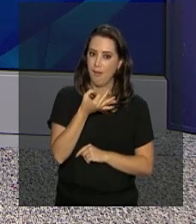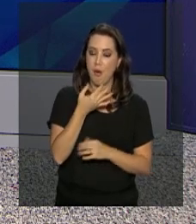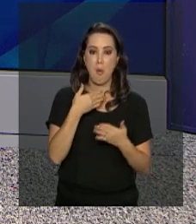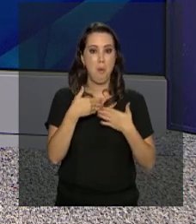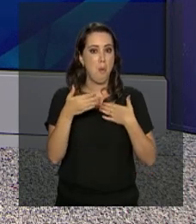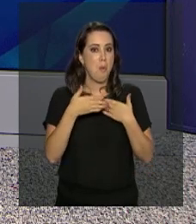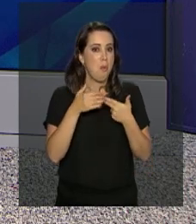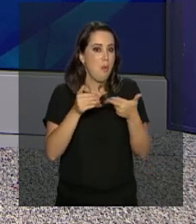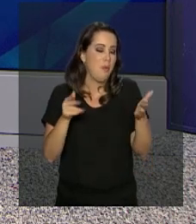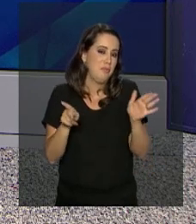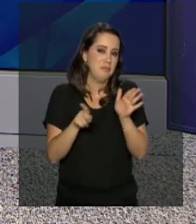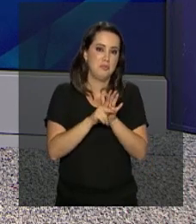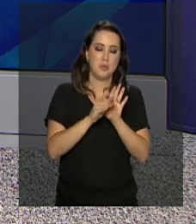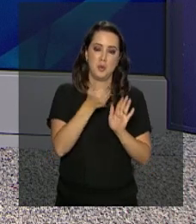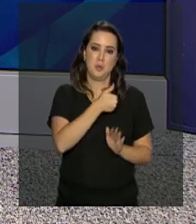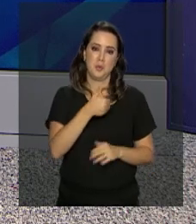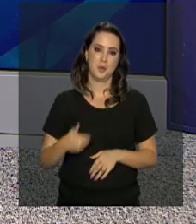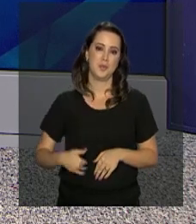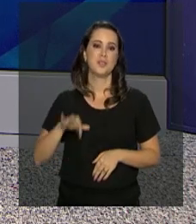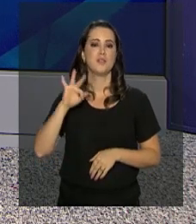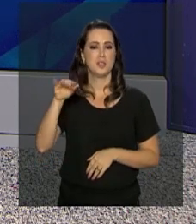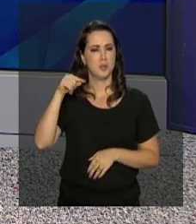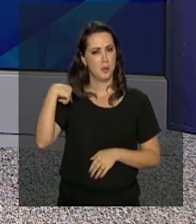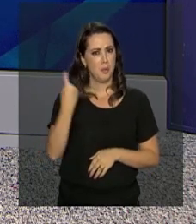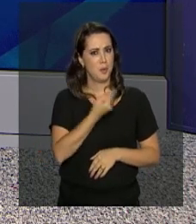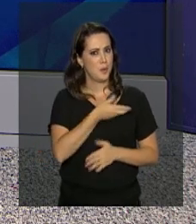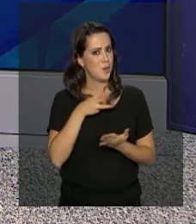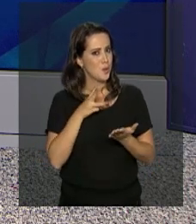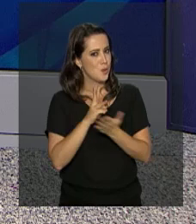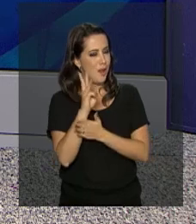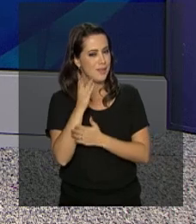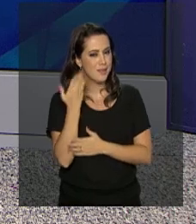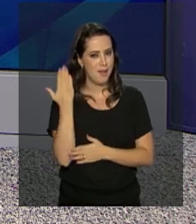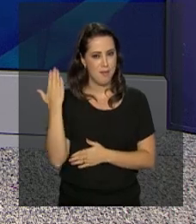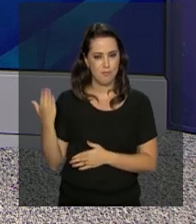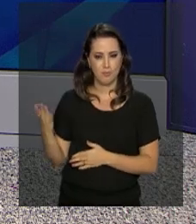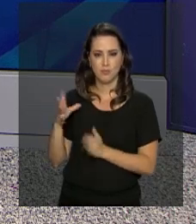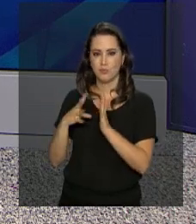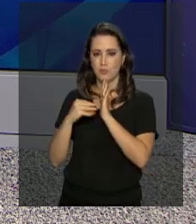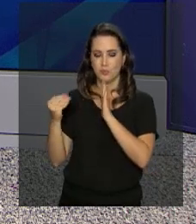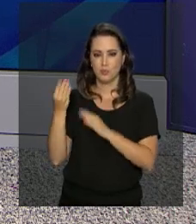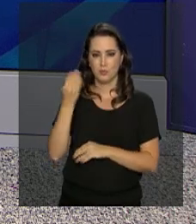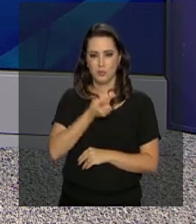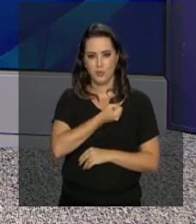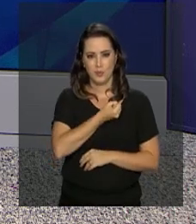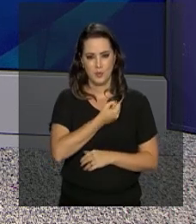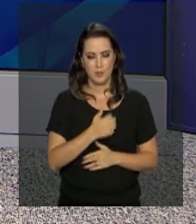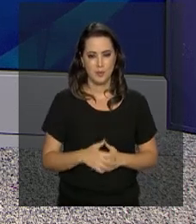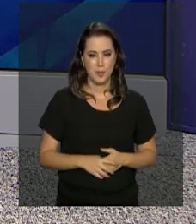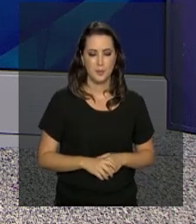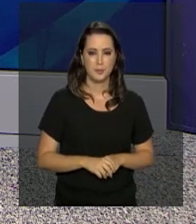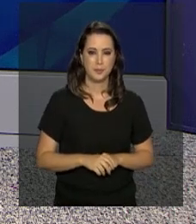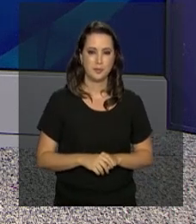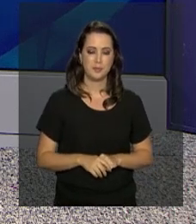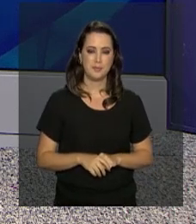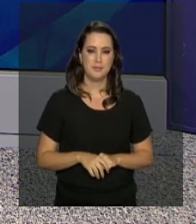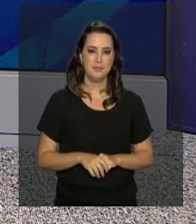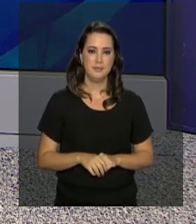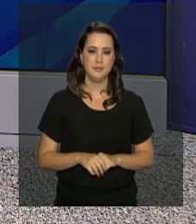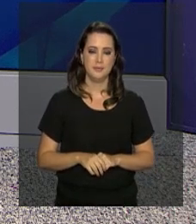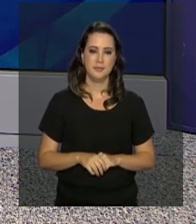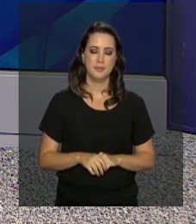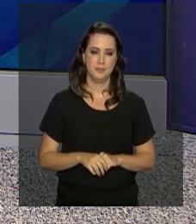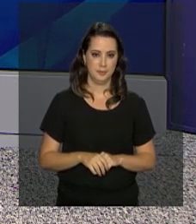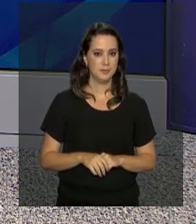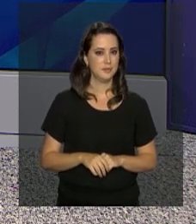e dúvidas sobre programas e ações do governo federal para o nosso WhatsApp. Anote aí o número 619-9867